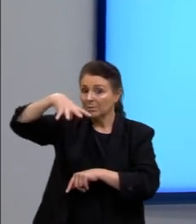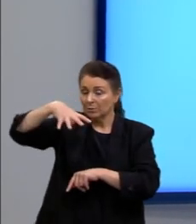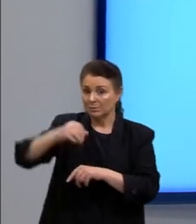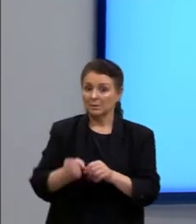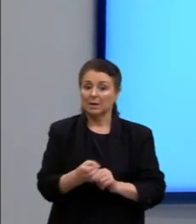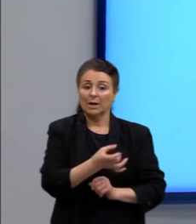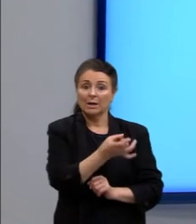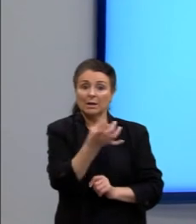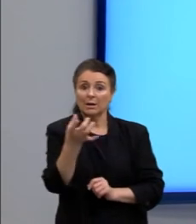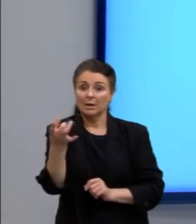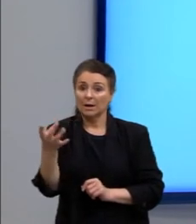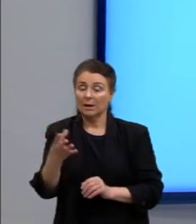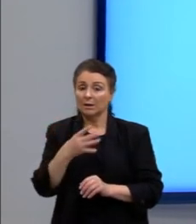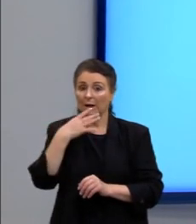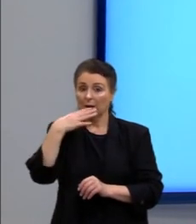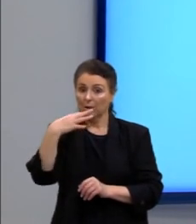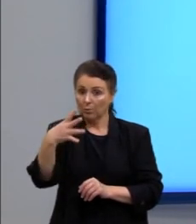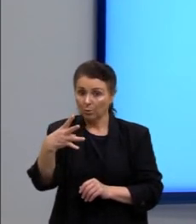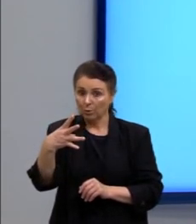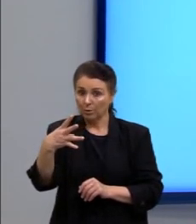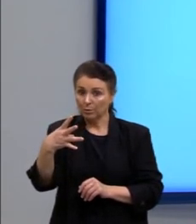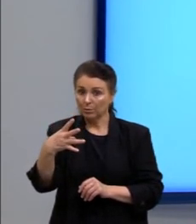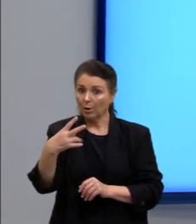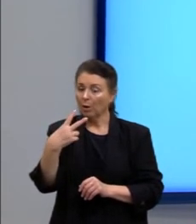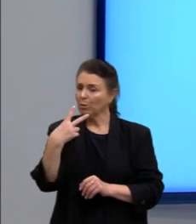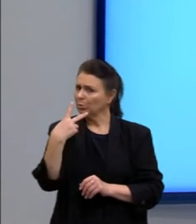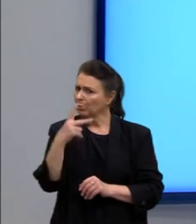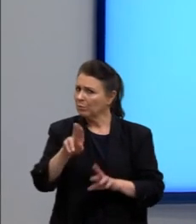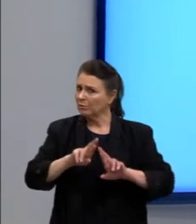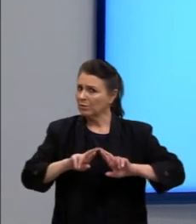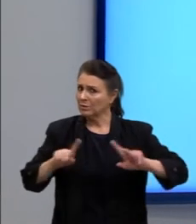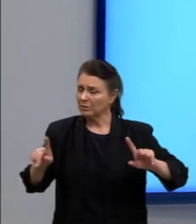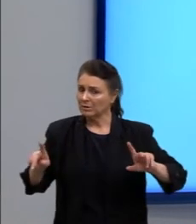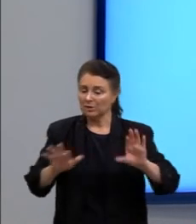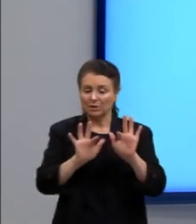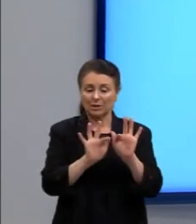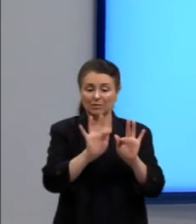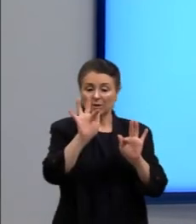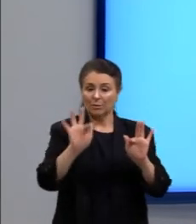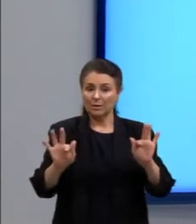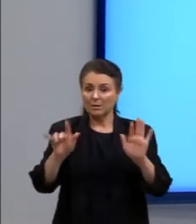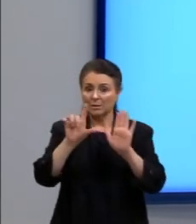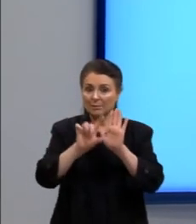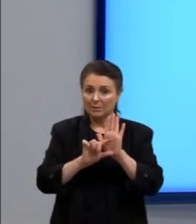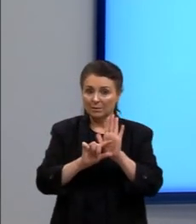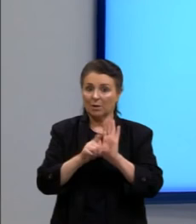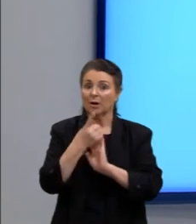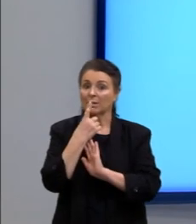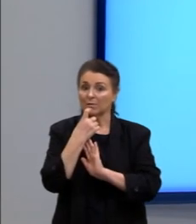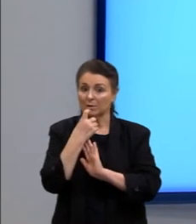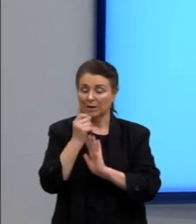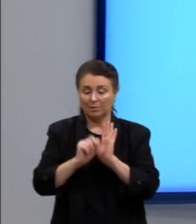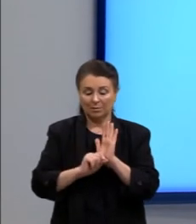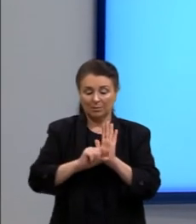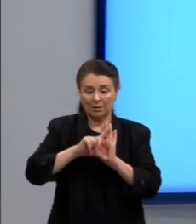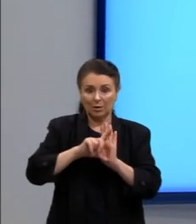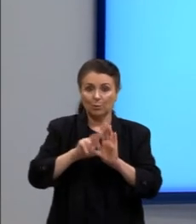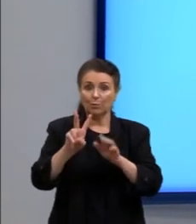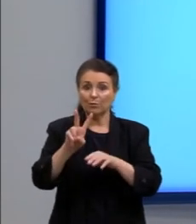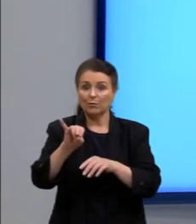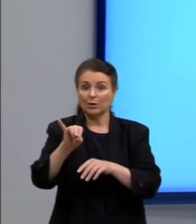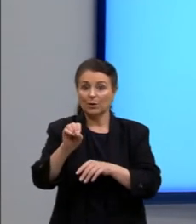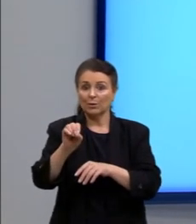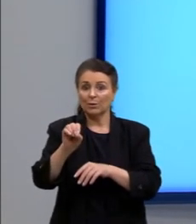vai ter frequências diferentes. Vejam. Então, a frequência menor é o vermelho e a frequência maior o violeta.